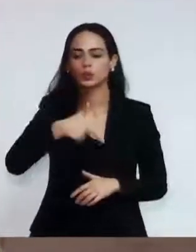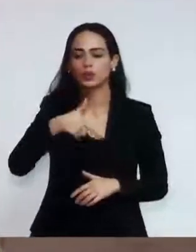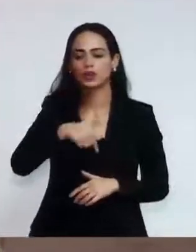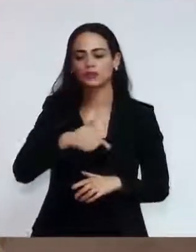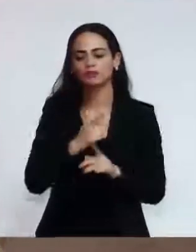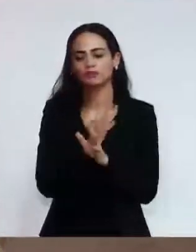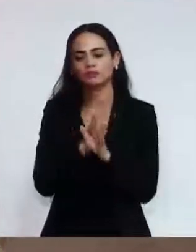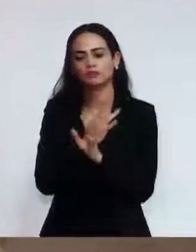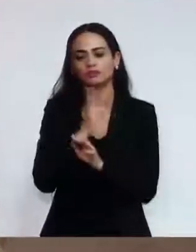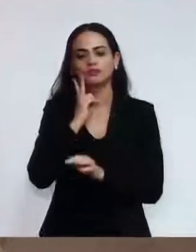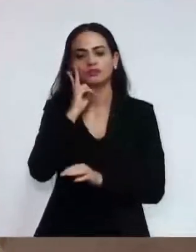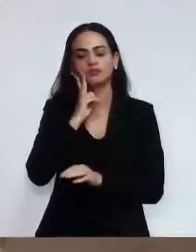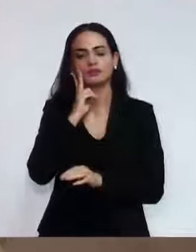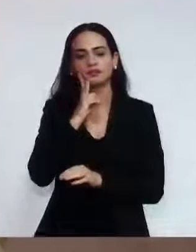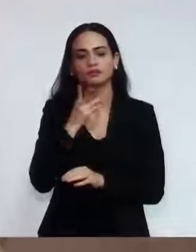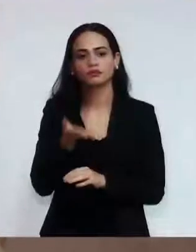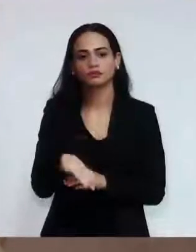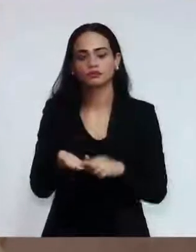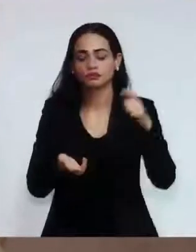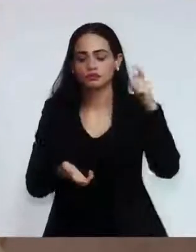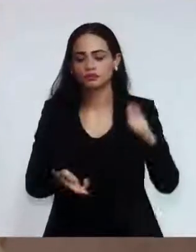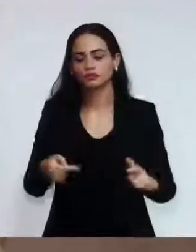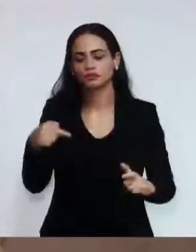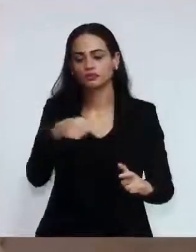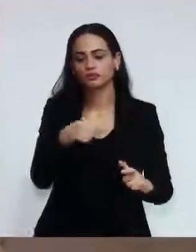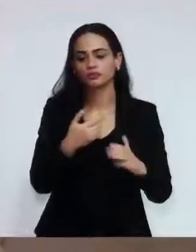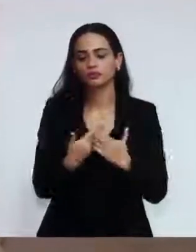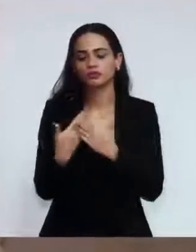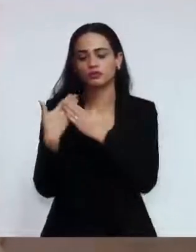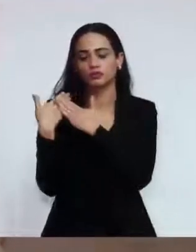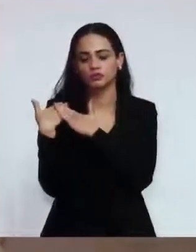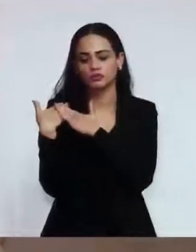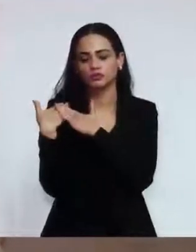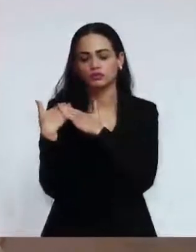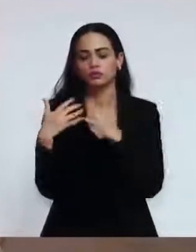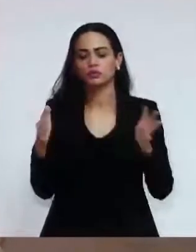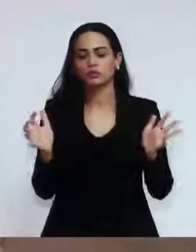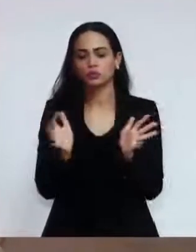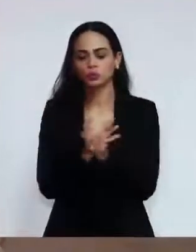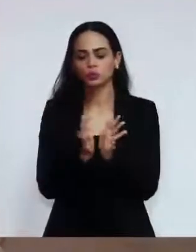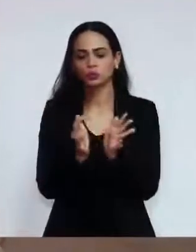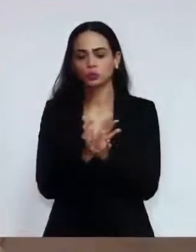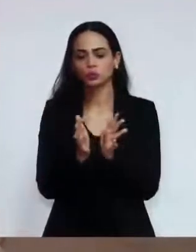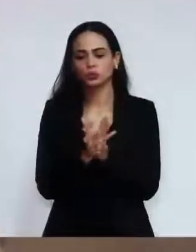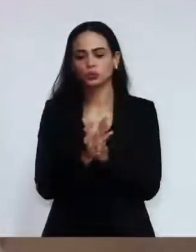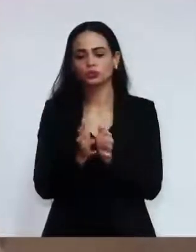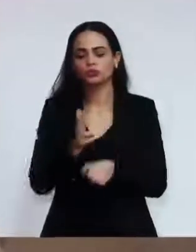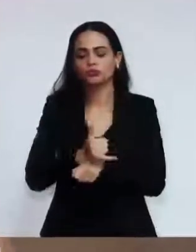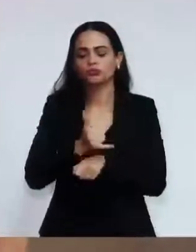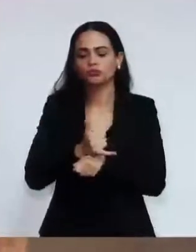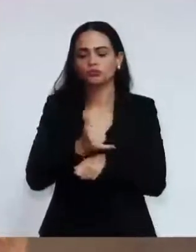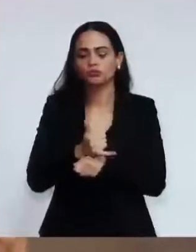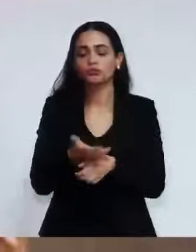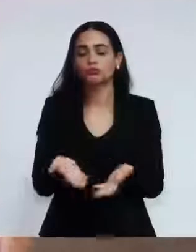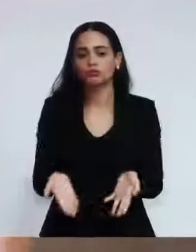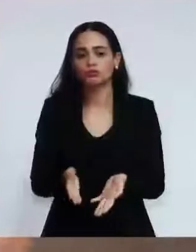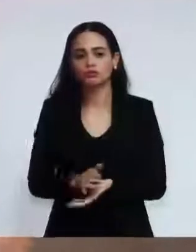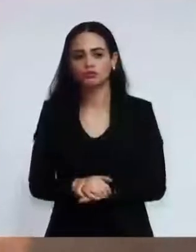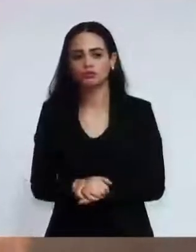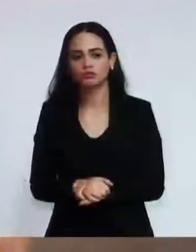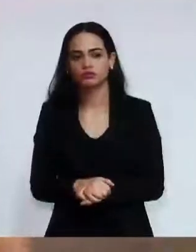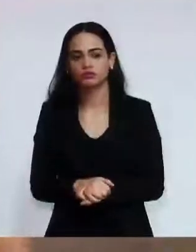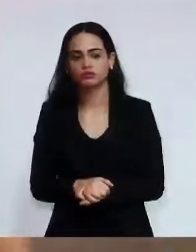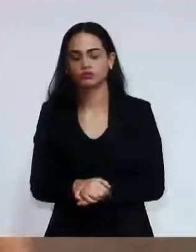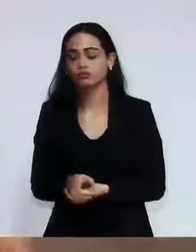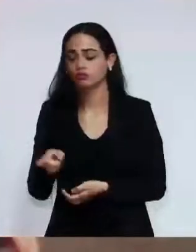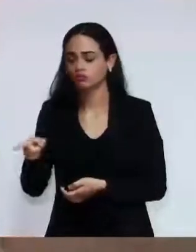a pessoa assumir sobre a responsabilidade uma guarda municipal do seu município. Não estou te dando razão de o senhor fiscalizar,